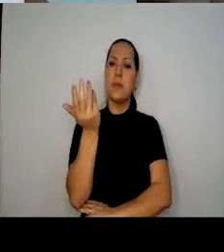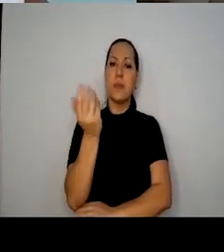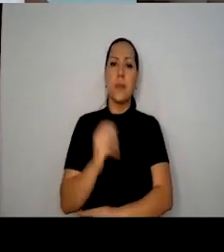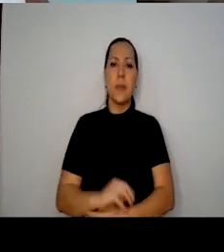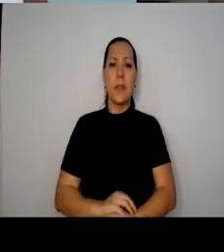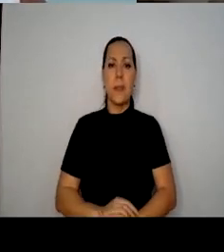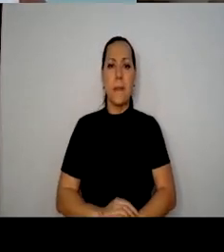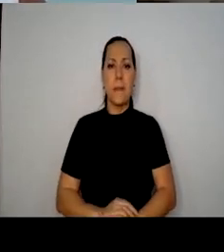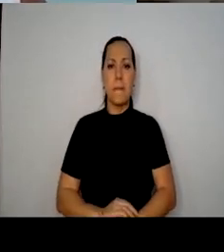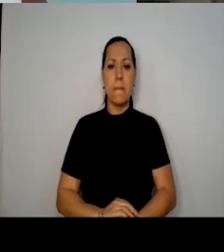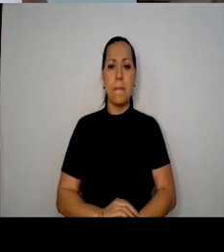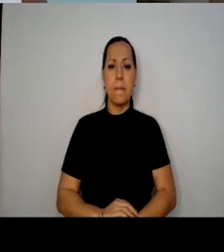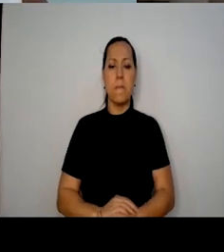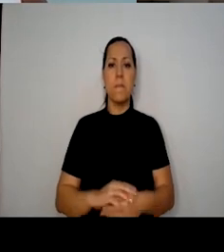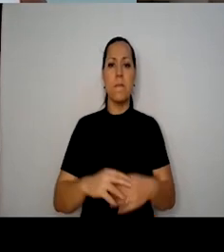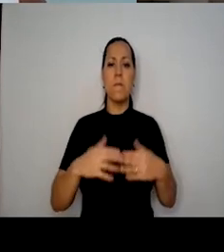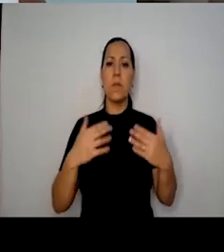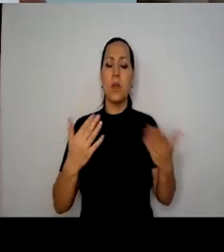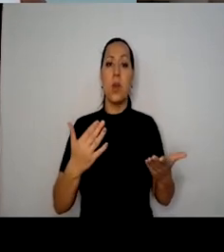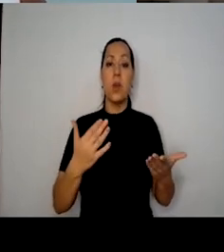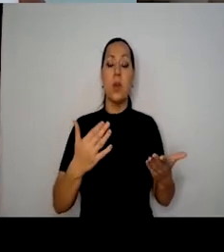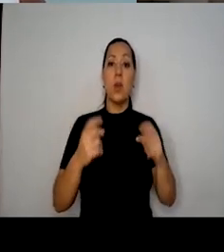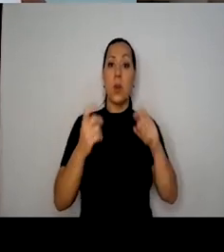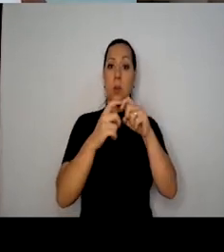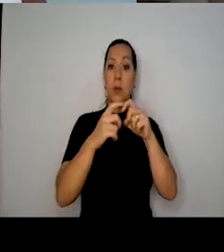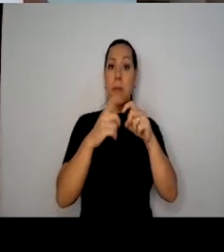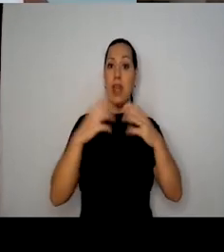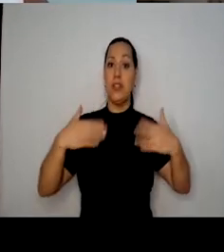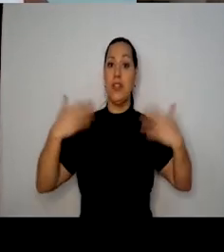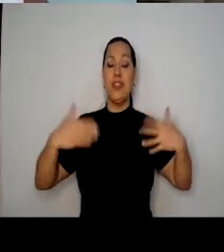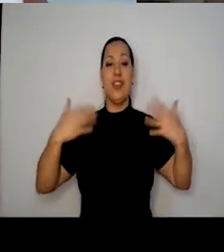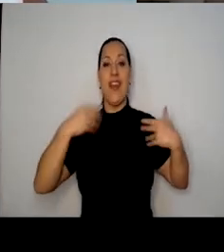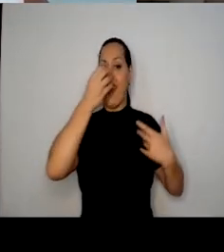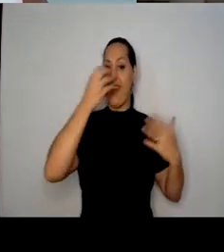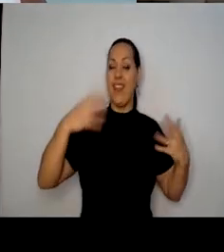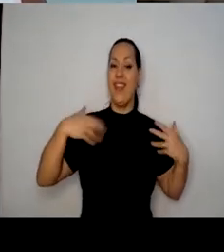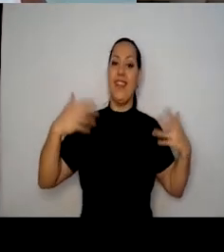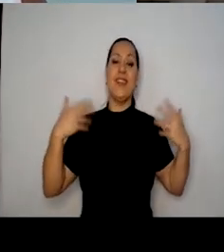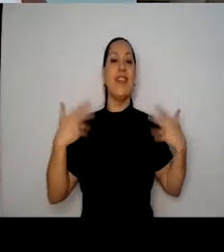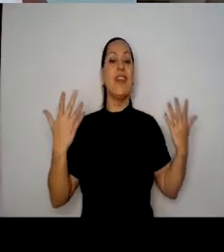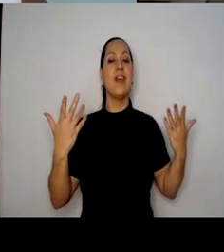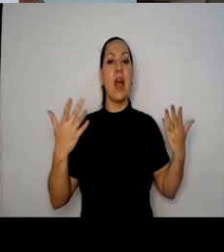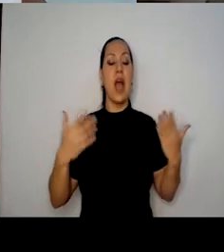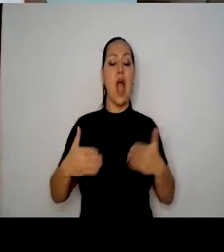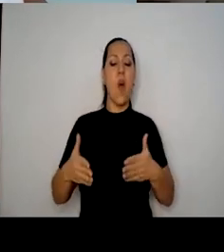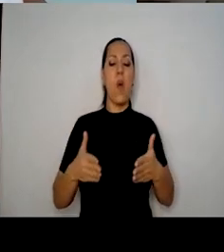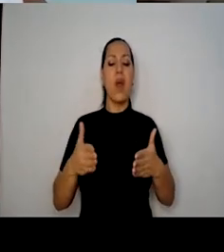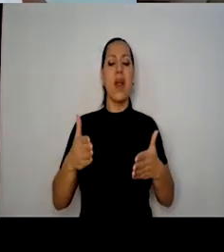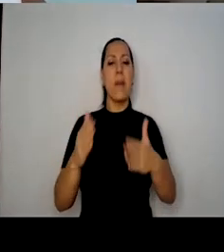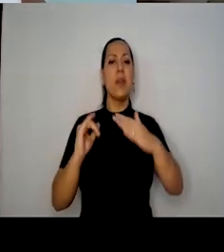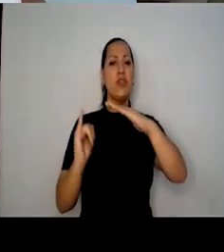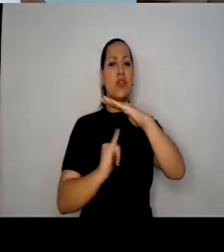o Arius, que os doutores da alegria, eles vão também para um outro caminho, é que é pelo caminho institucional, vocês estão